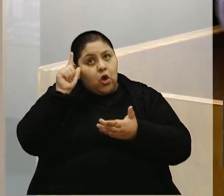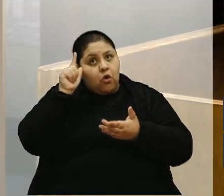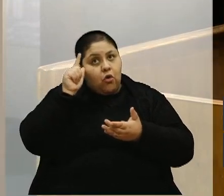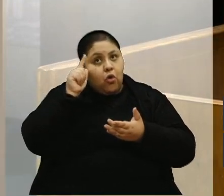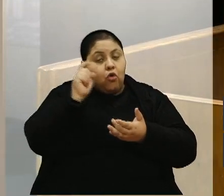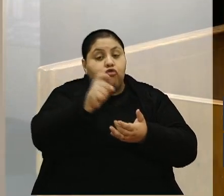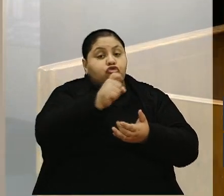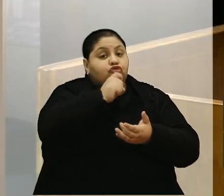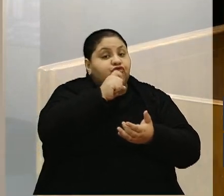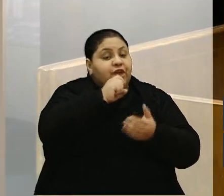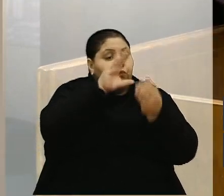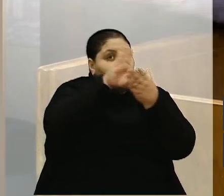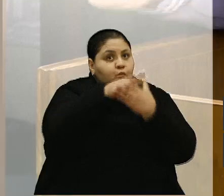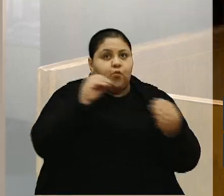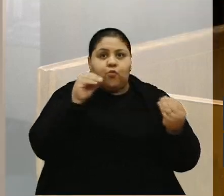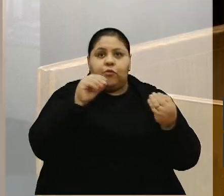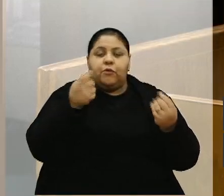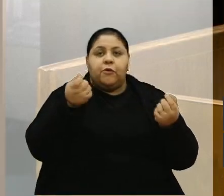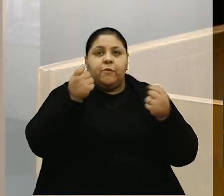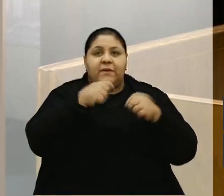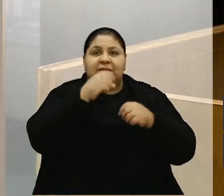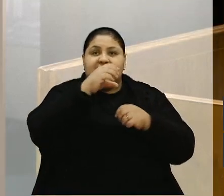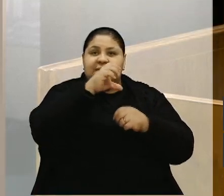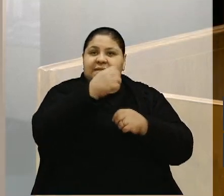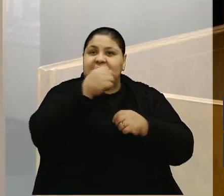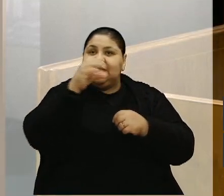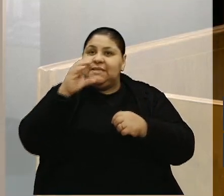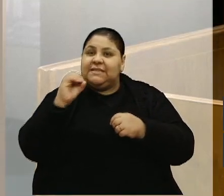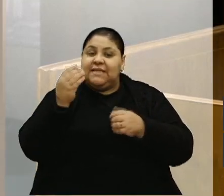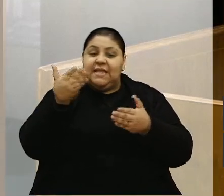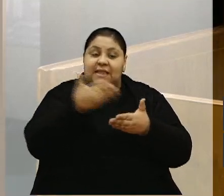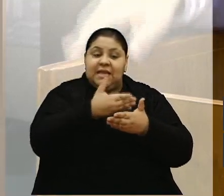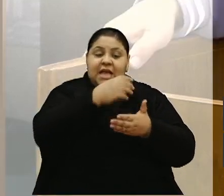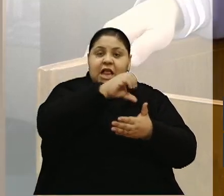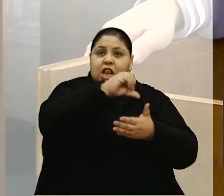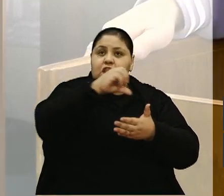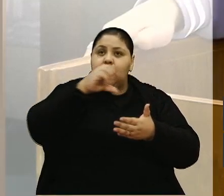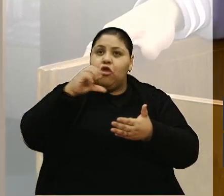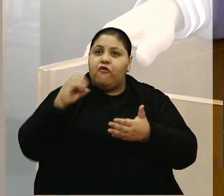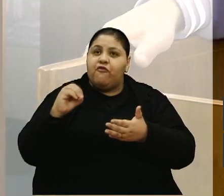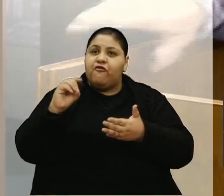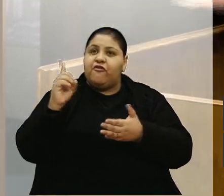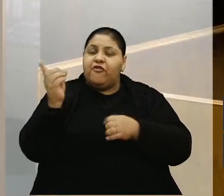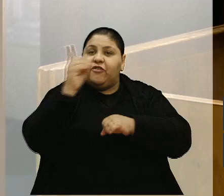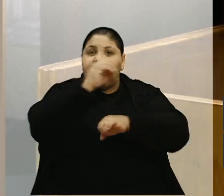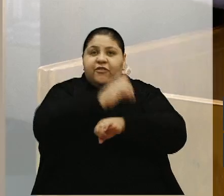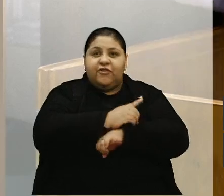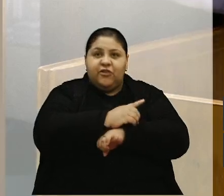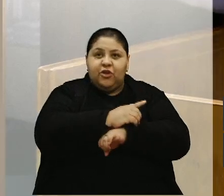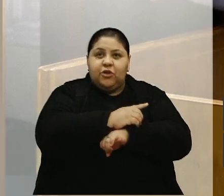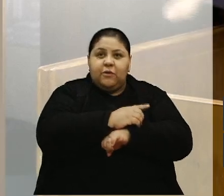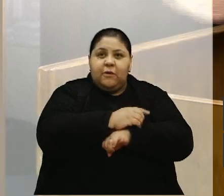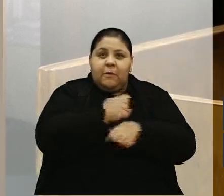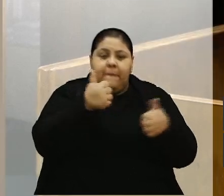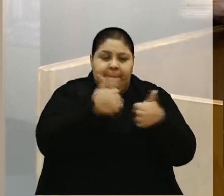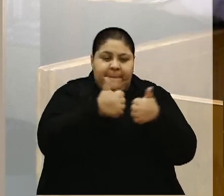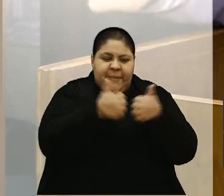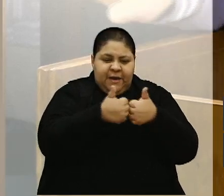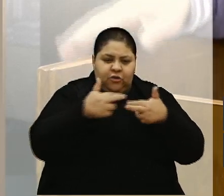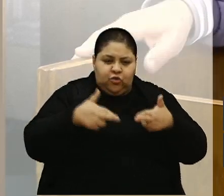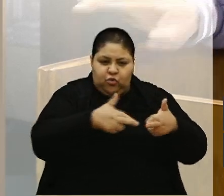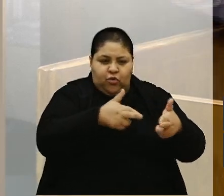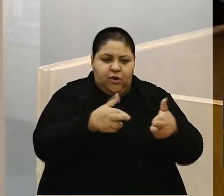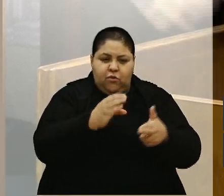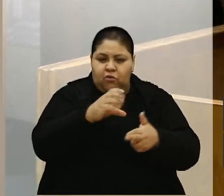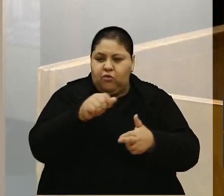desapareceram, precisa 60, 90 dias, onde o forte do verde vinha ali em torno do rio cair, alagou tudo, as terras